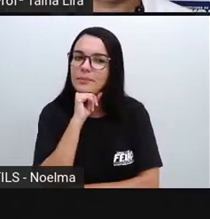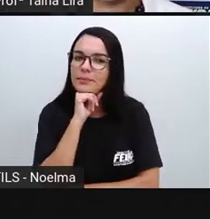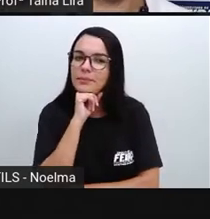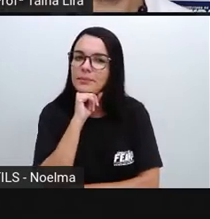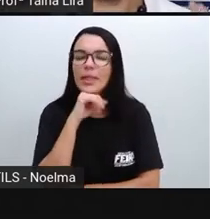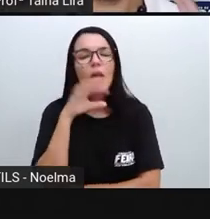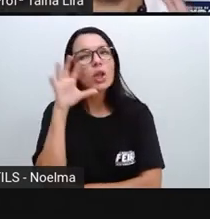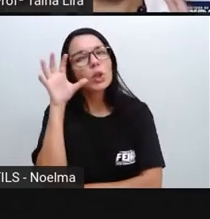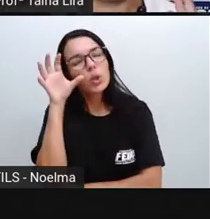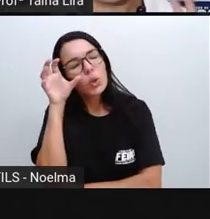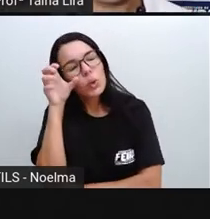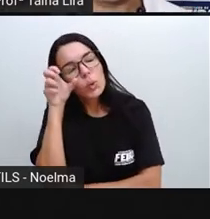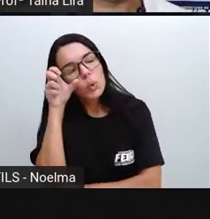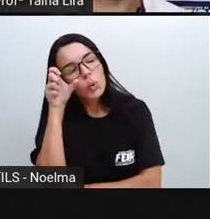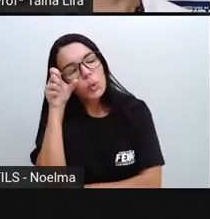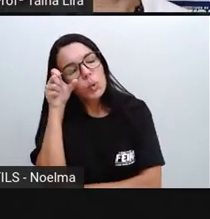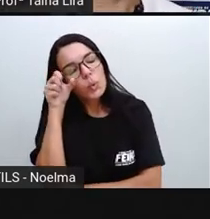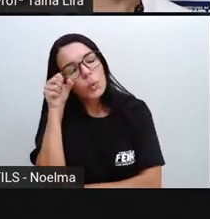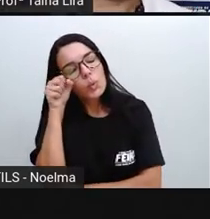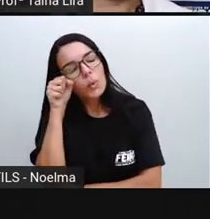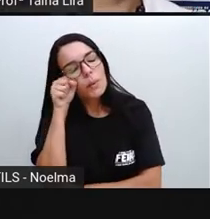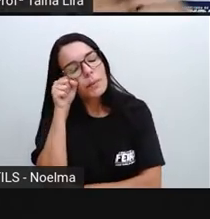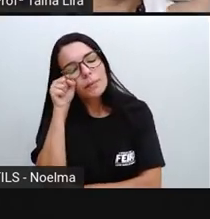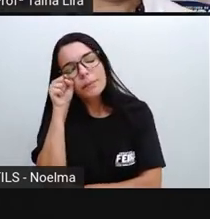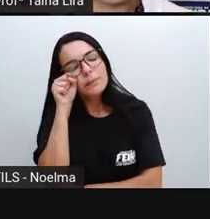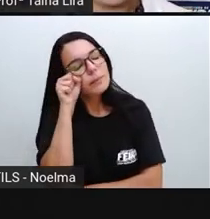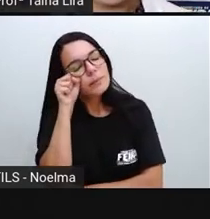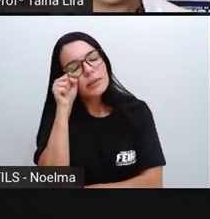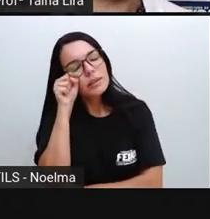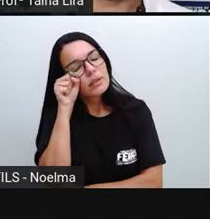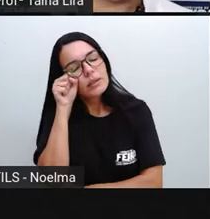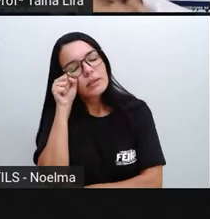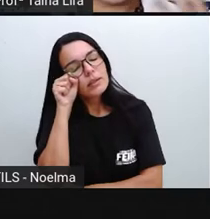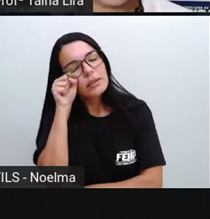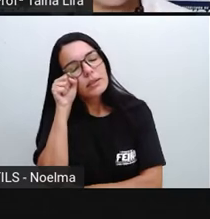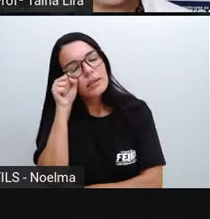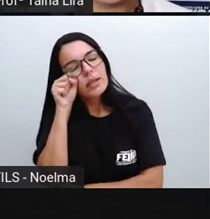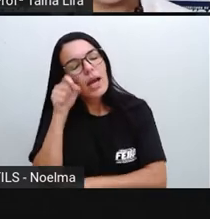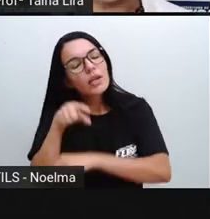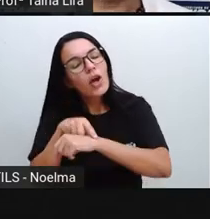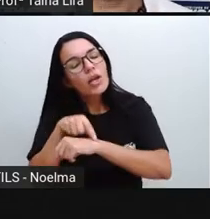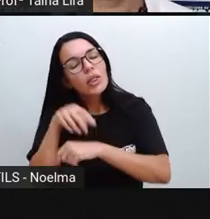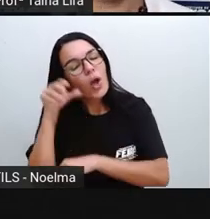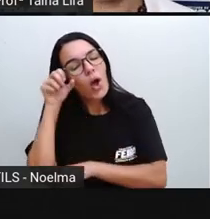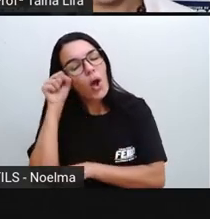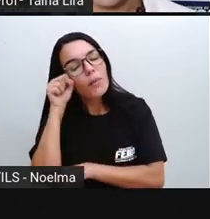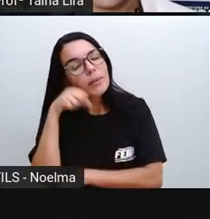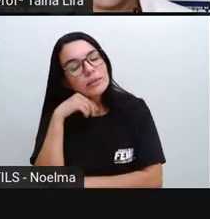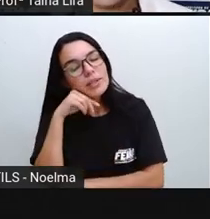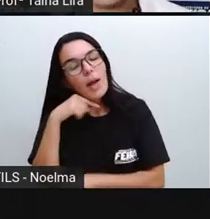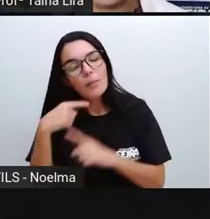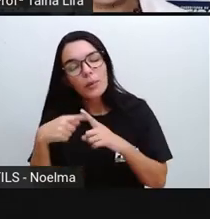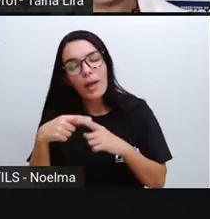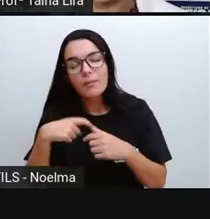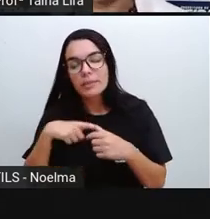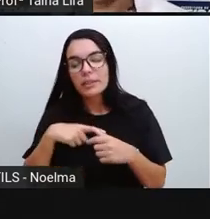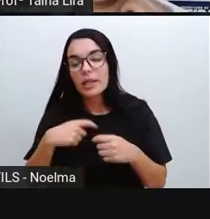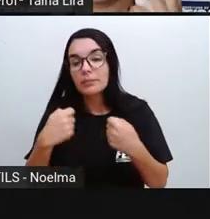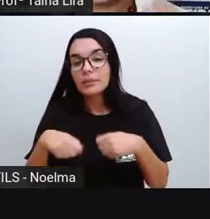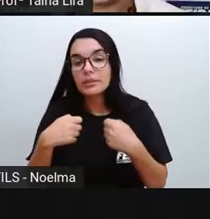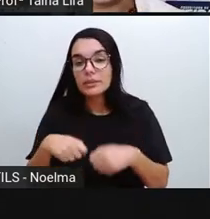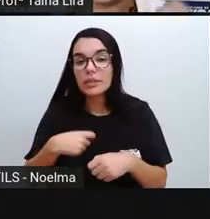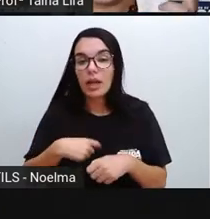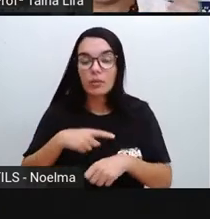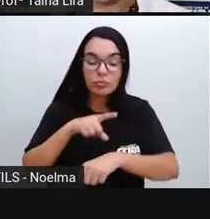Aquele sono, né? O próprio vídeo falou que as crianças precisam dormir um determinado tempo, né? Para não ficarem cansadas. Então,